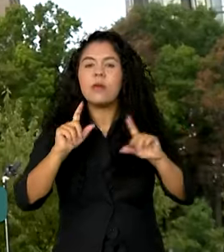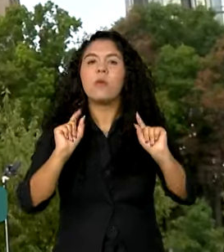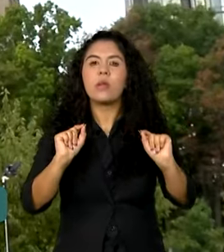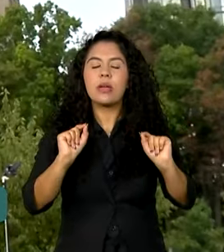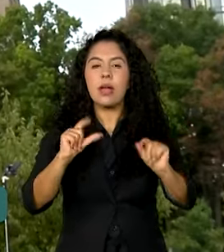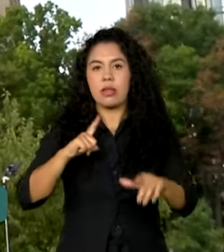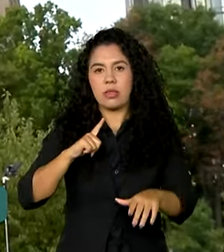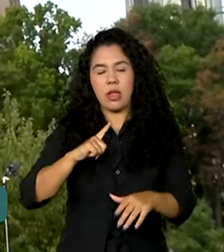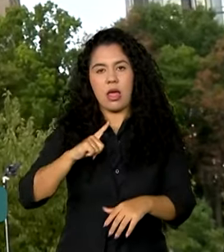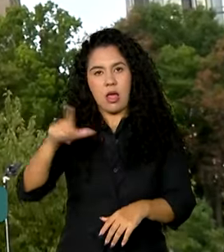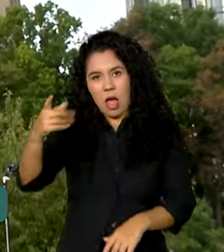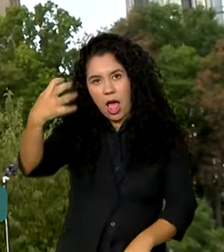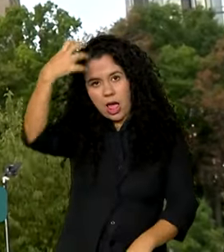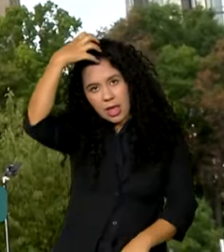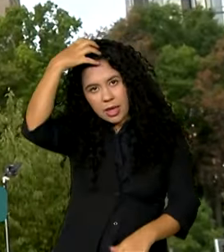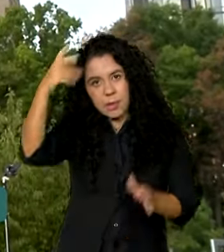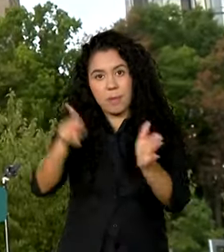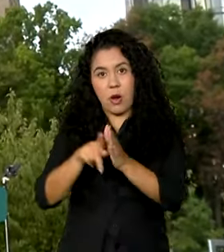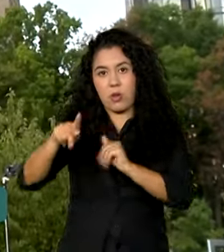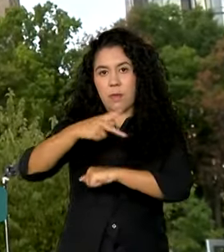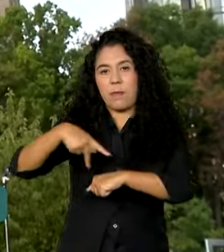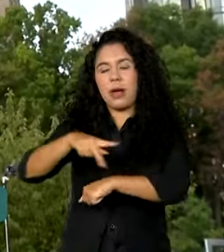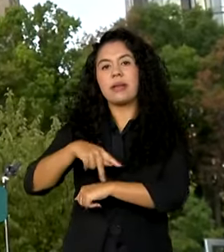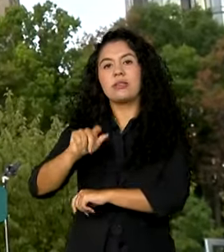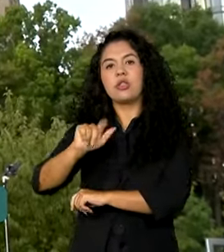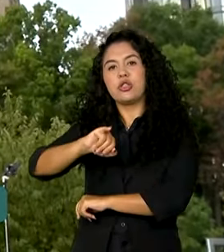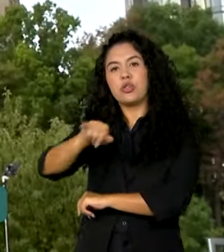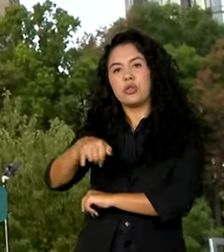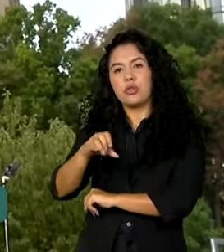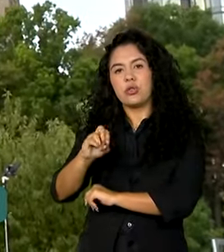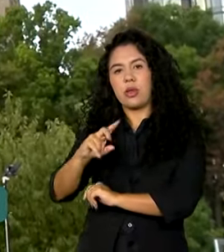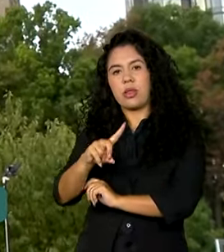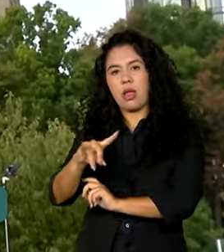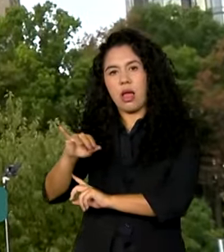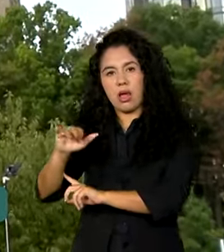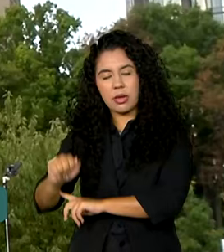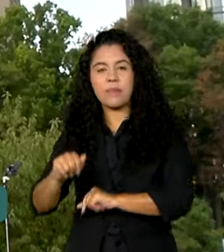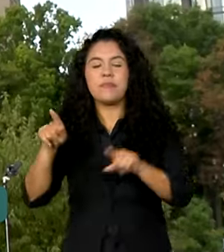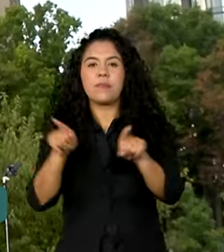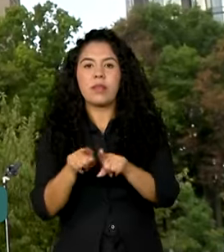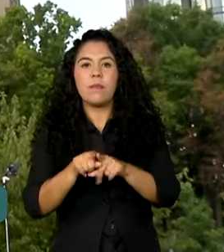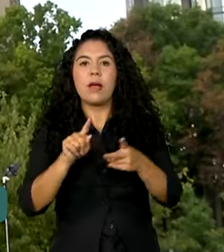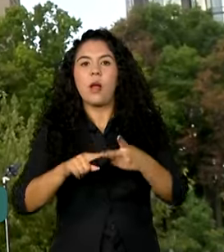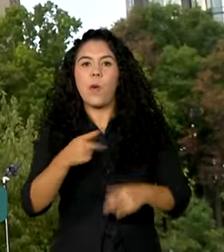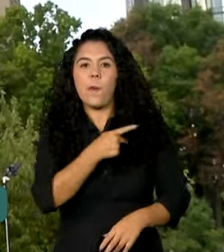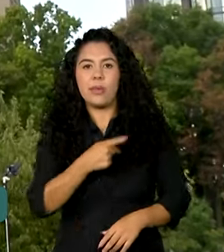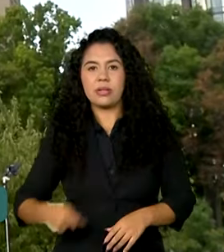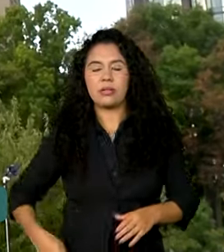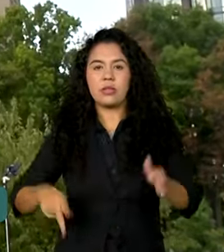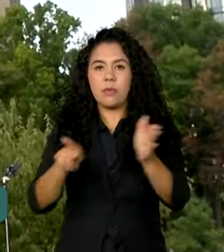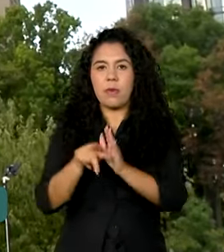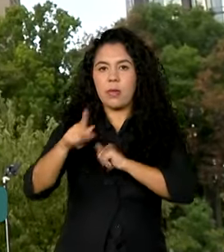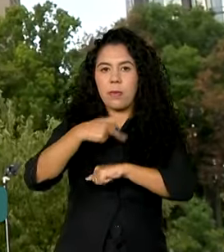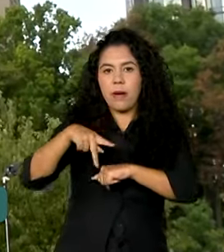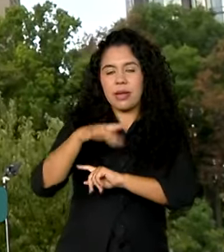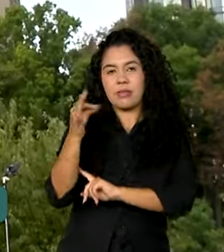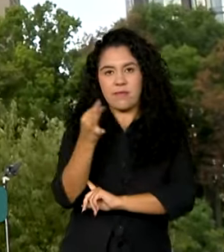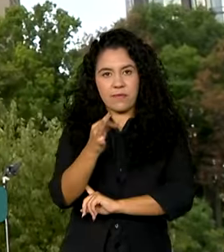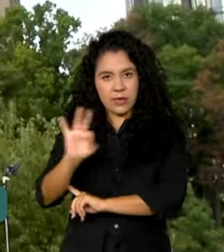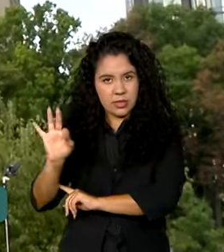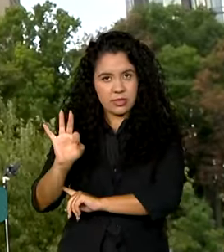Jordânia, Abdula II, com o presidente da Espanha, Pedro Sanches, e com o presidente da França, Emmanuel